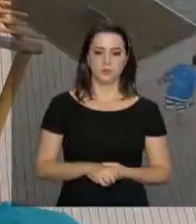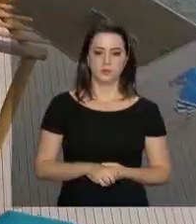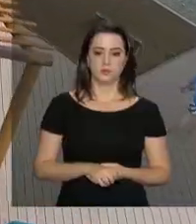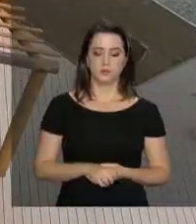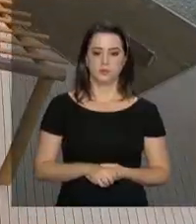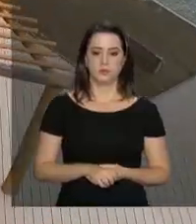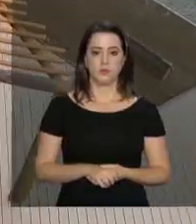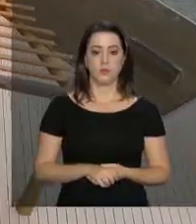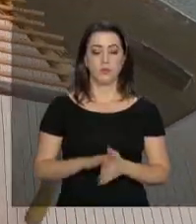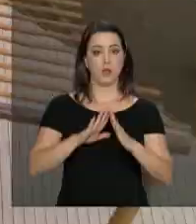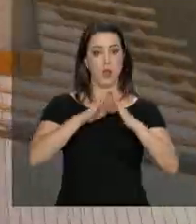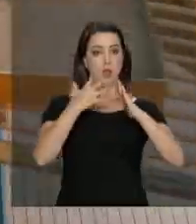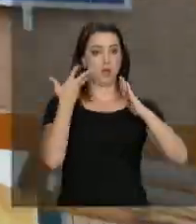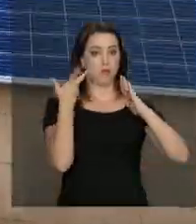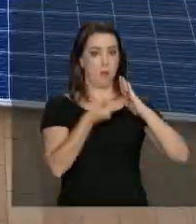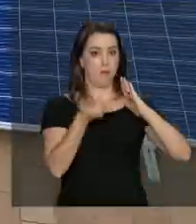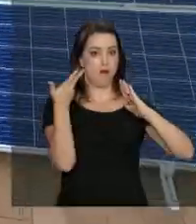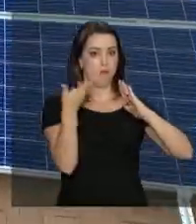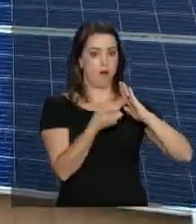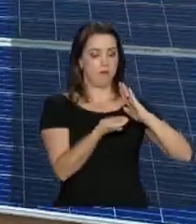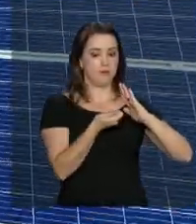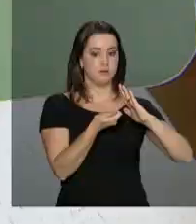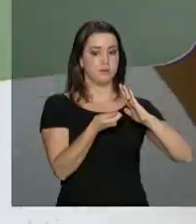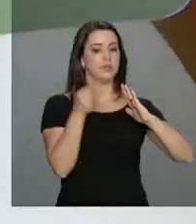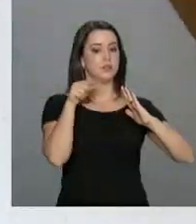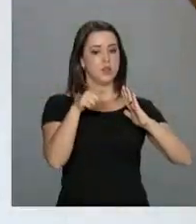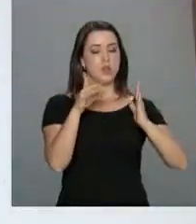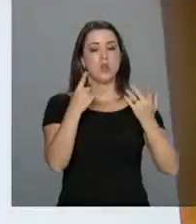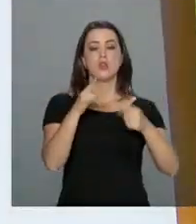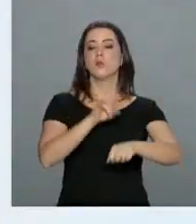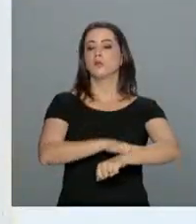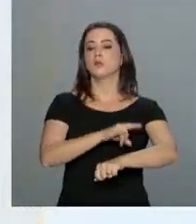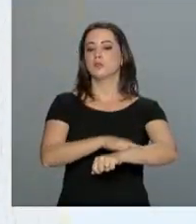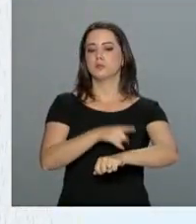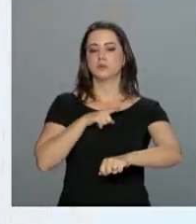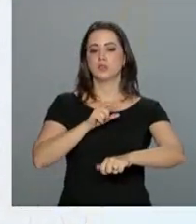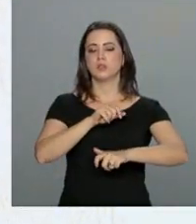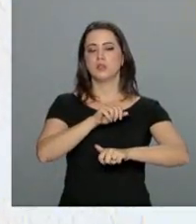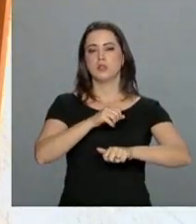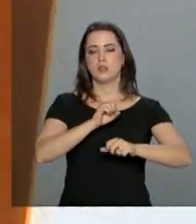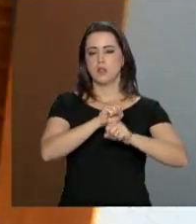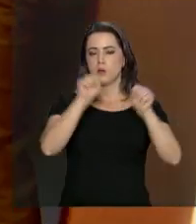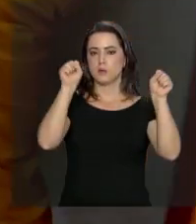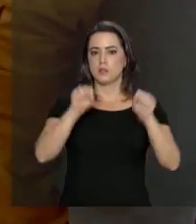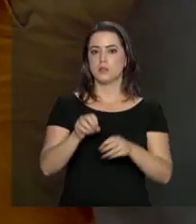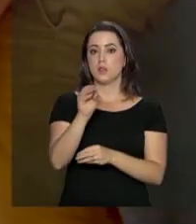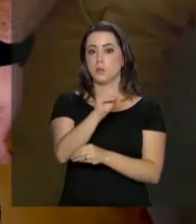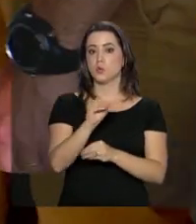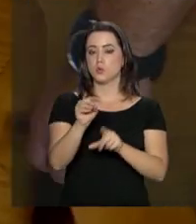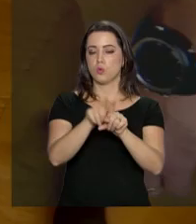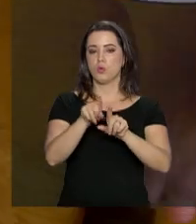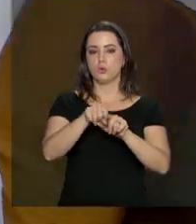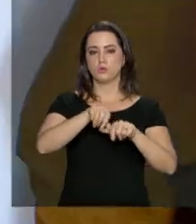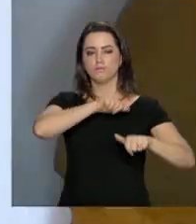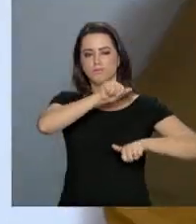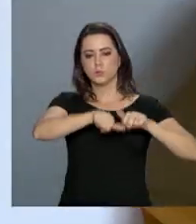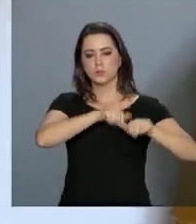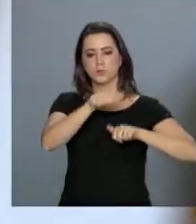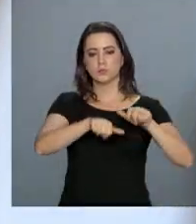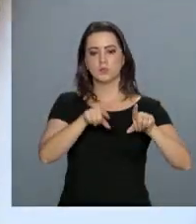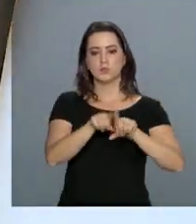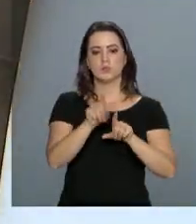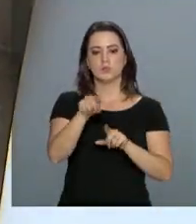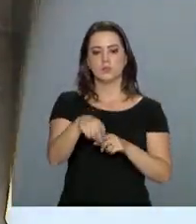A energia vem das placas solares e os banheiros têm um sistema de tratamento dos resíduos por compostagem,